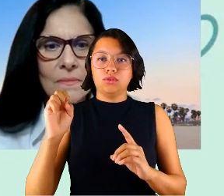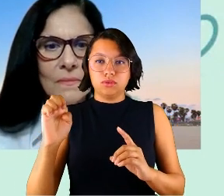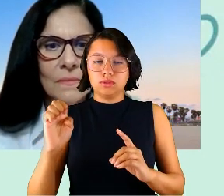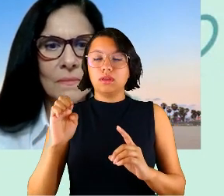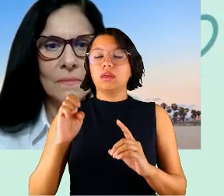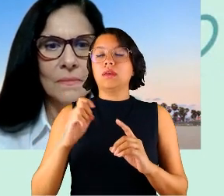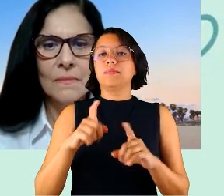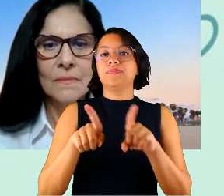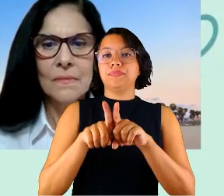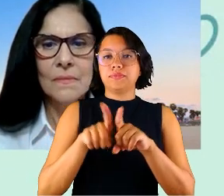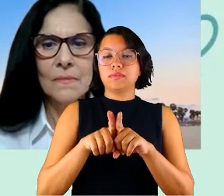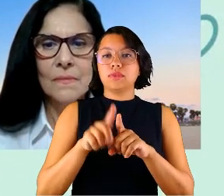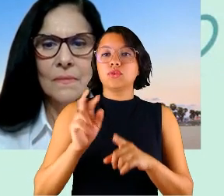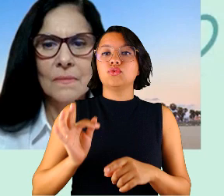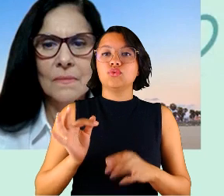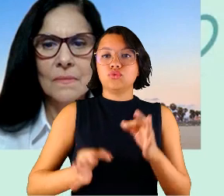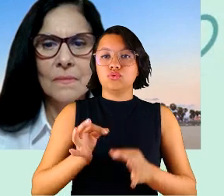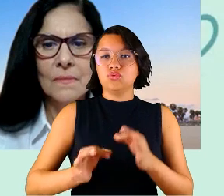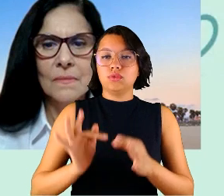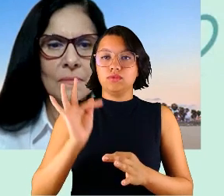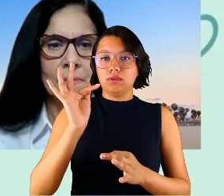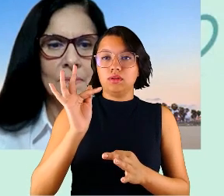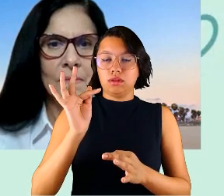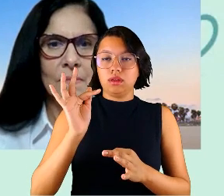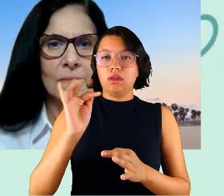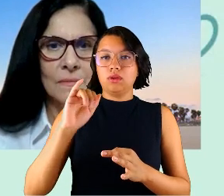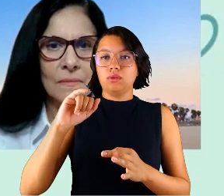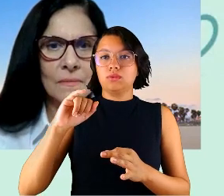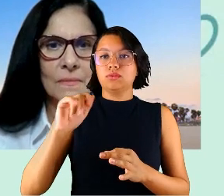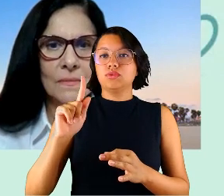Lundardelli, Juiz Federal Dércio Gimenez e eu.